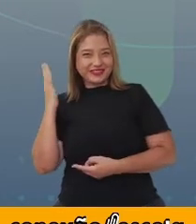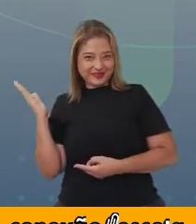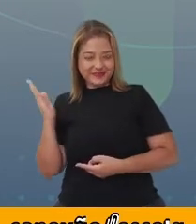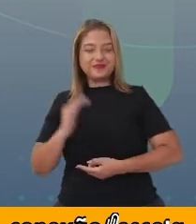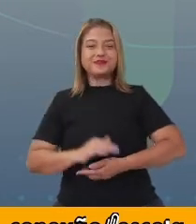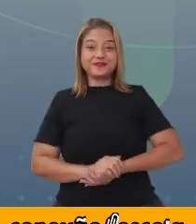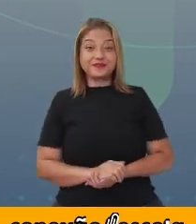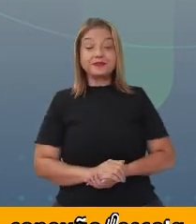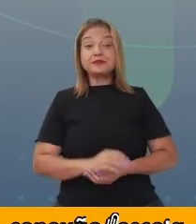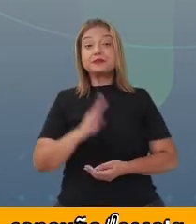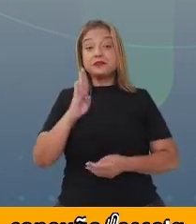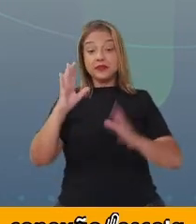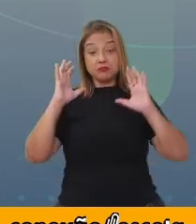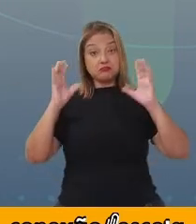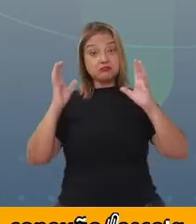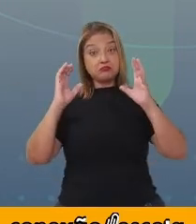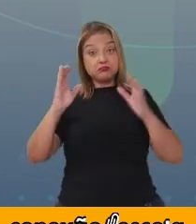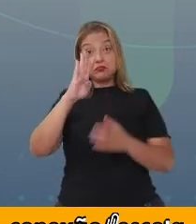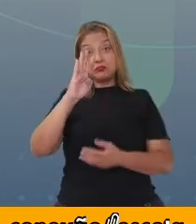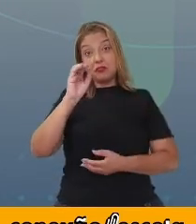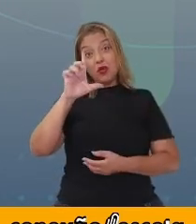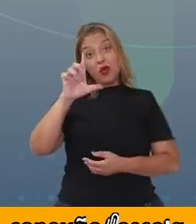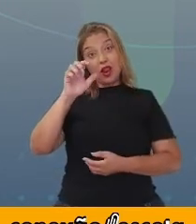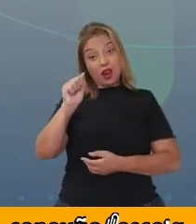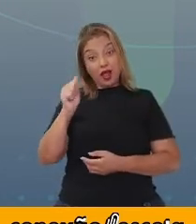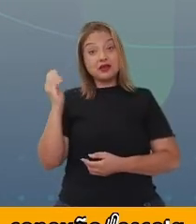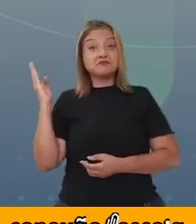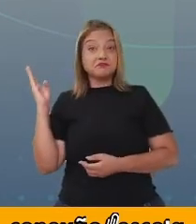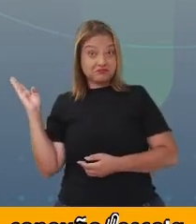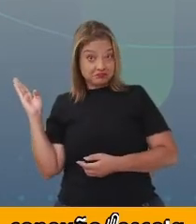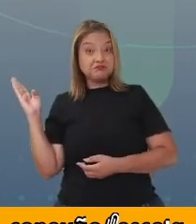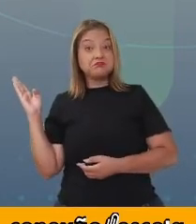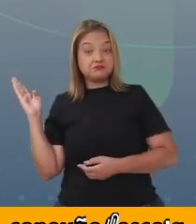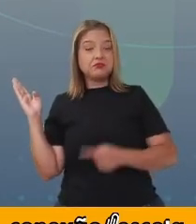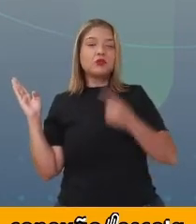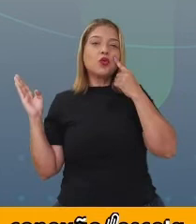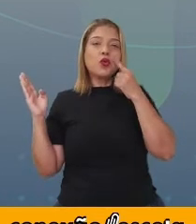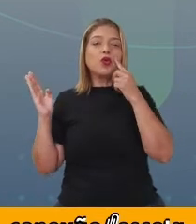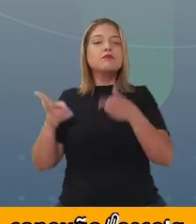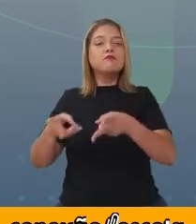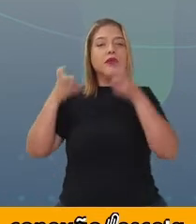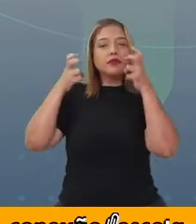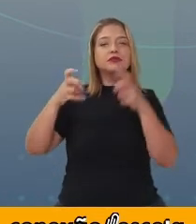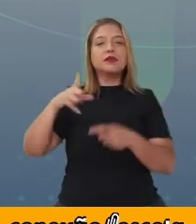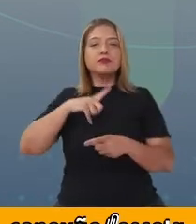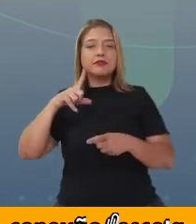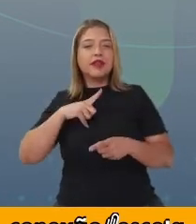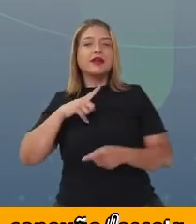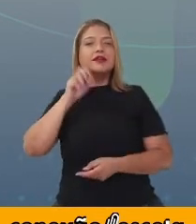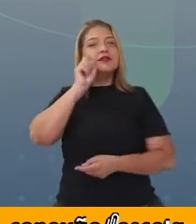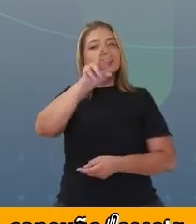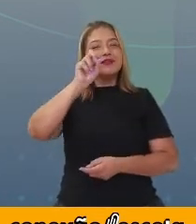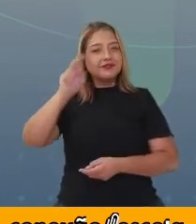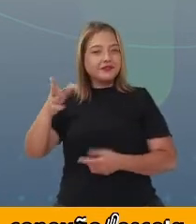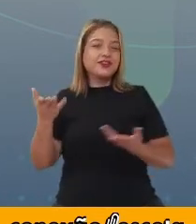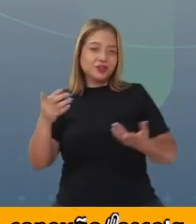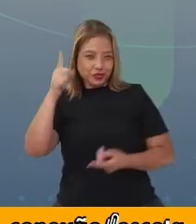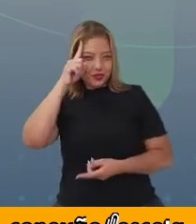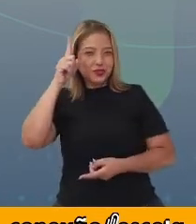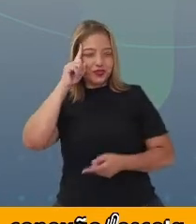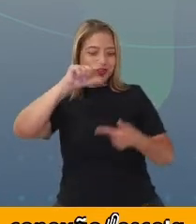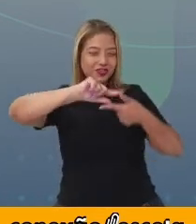A bola, né? Vamos reconhecer essas figuras nesses objetos do nosso dia a dia. A bola,